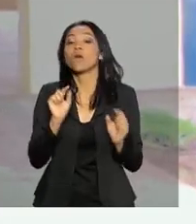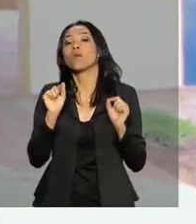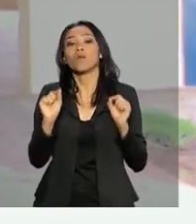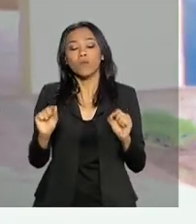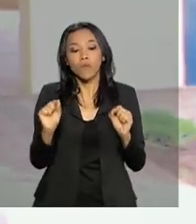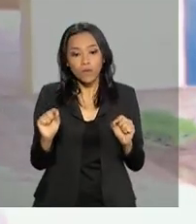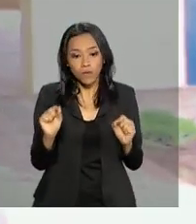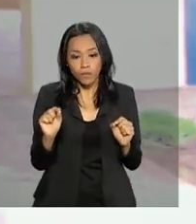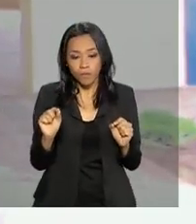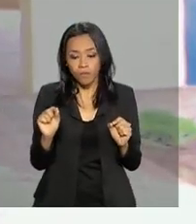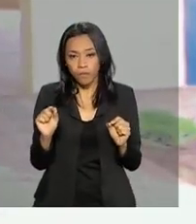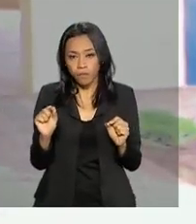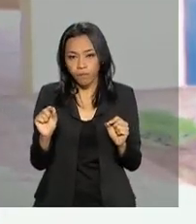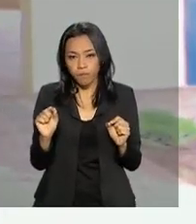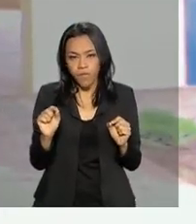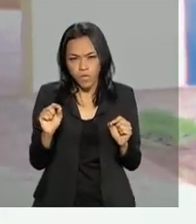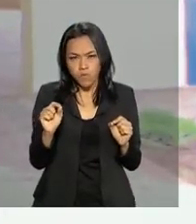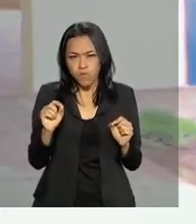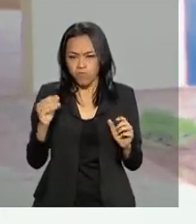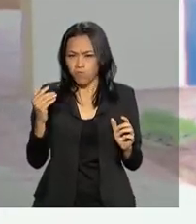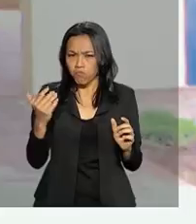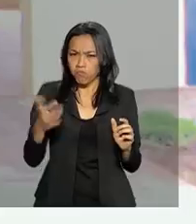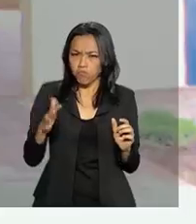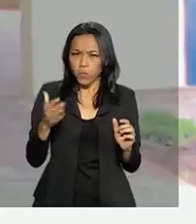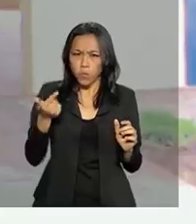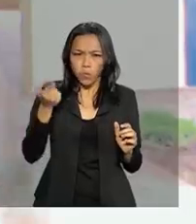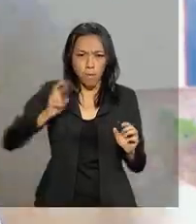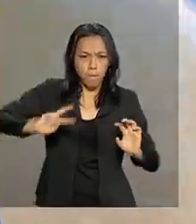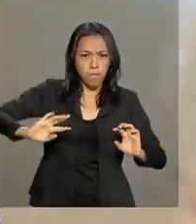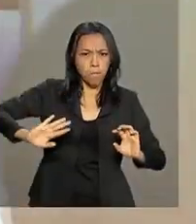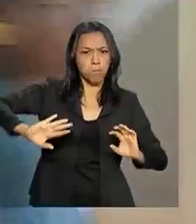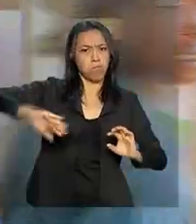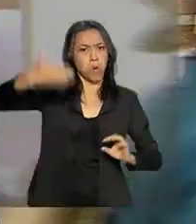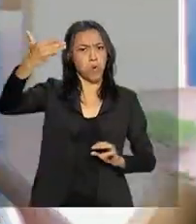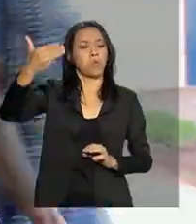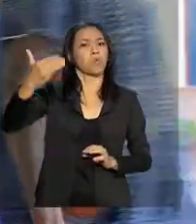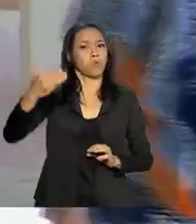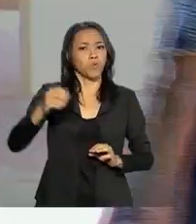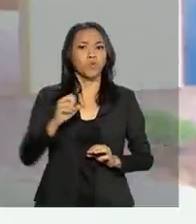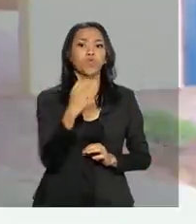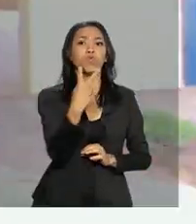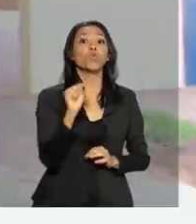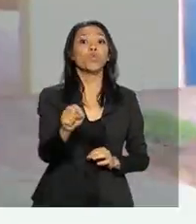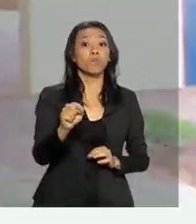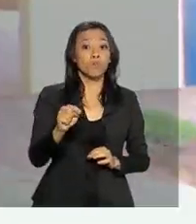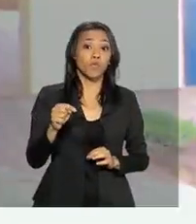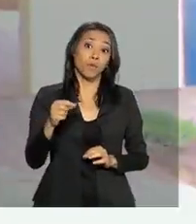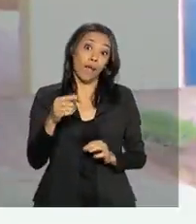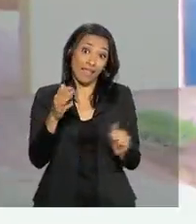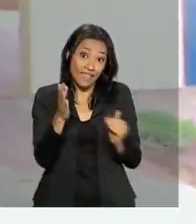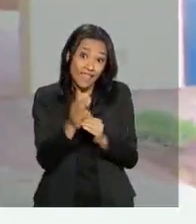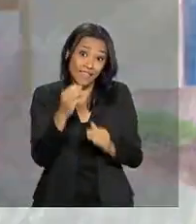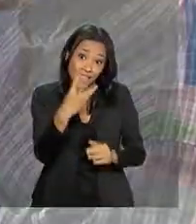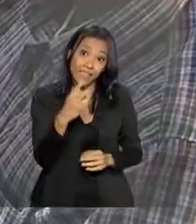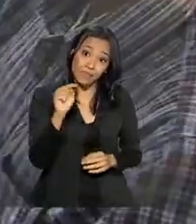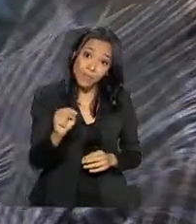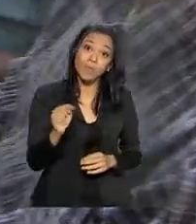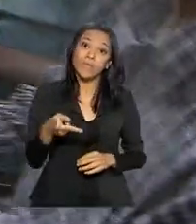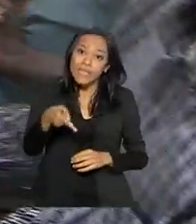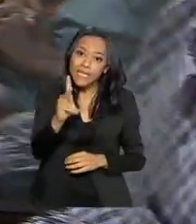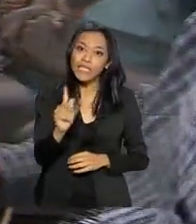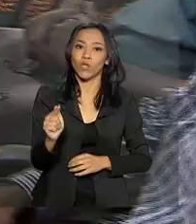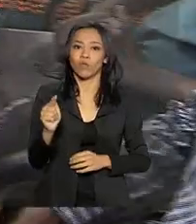rendimentos em torno de 2.500 a 3.000 kg por hectare.